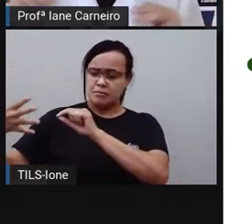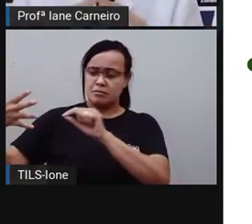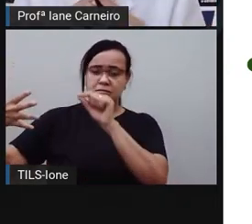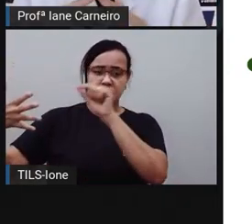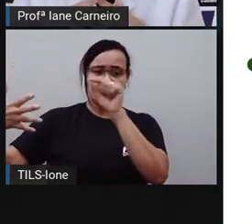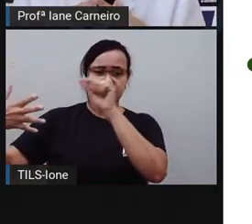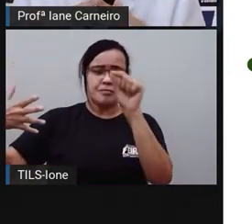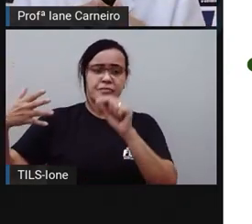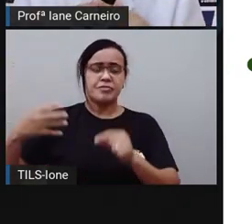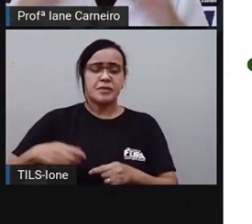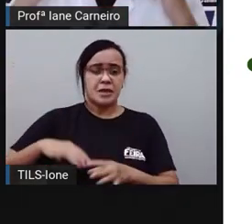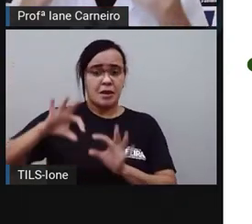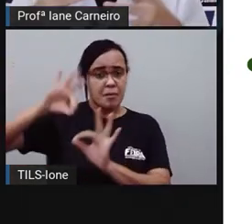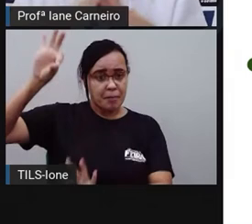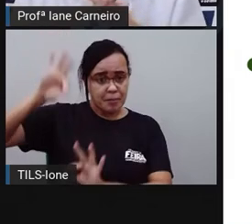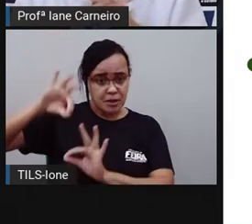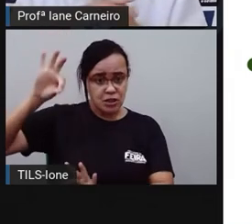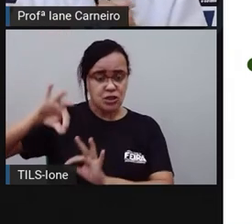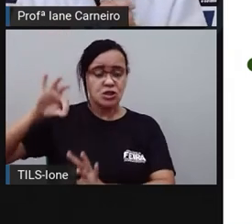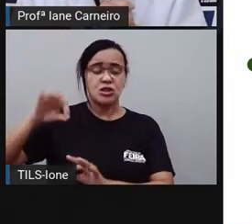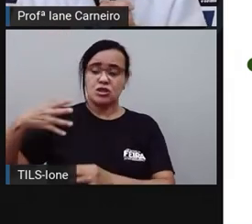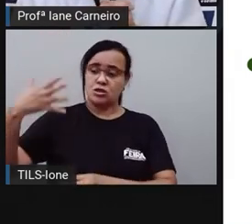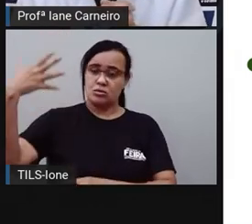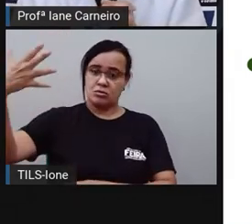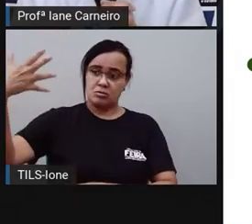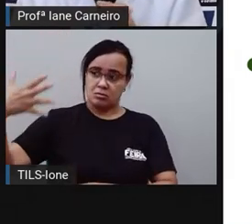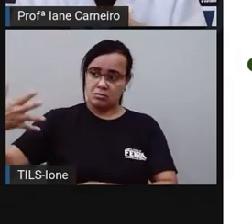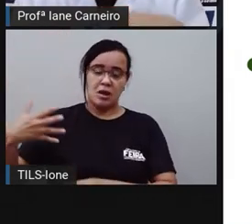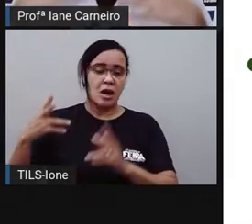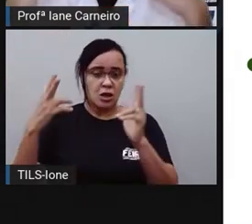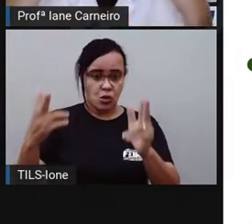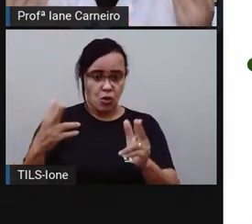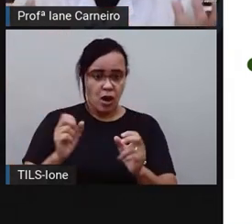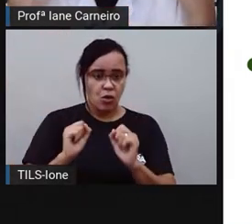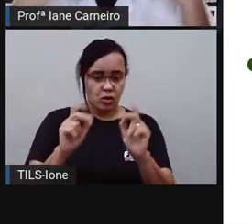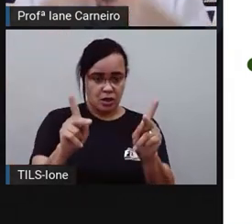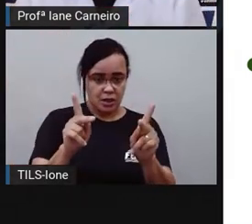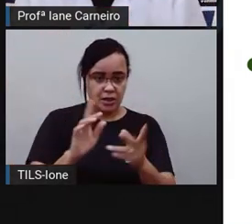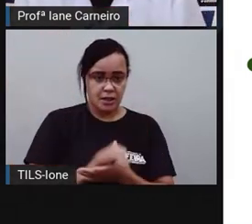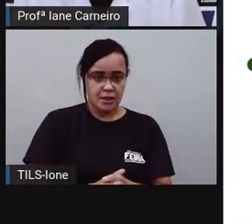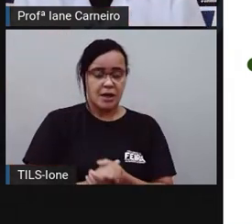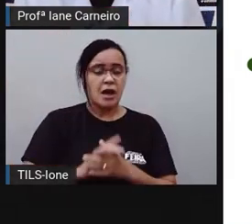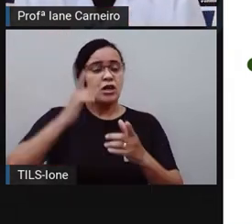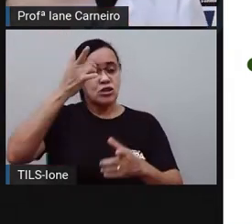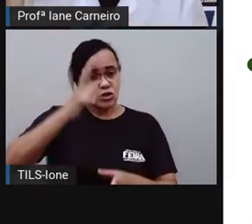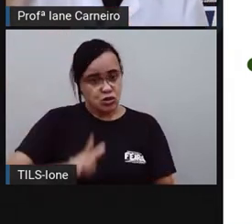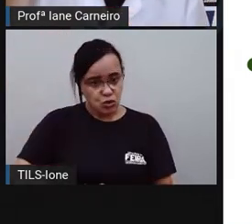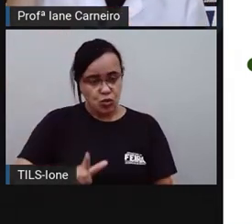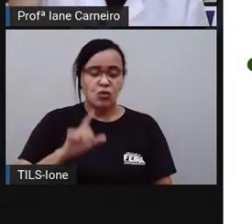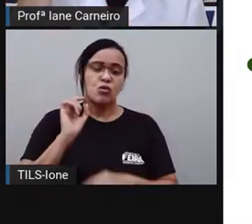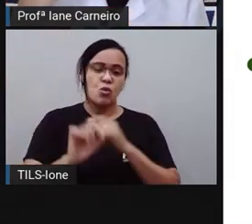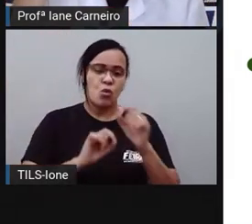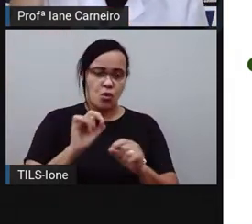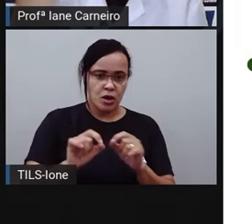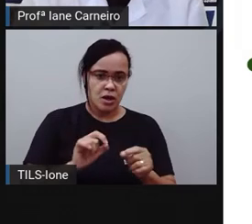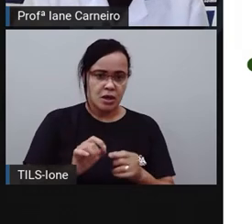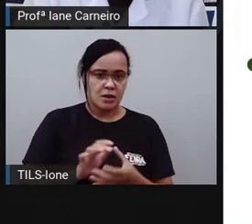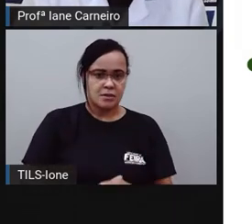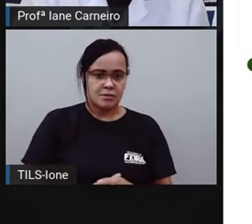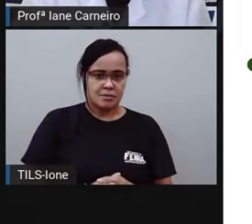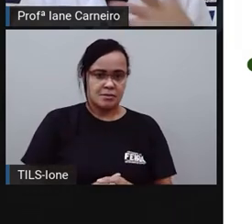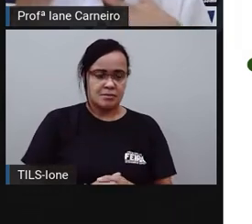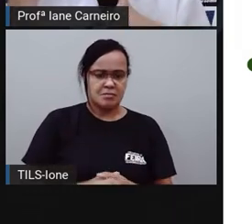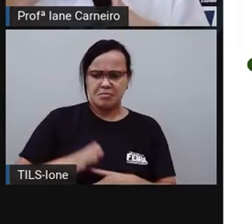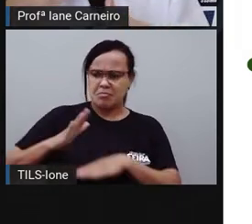as medidas dele, tá bom? Com os palmos, tá bom, gente? E aí você vai fazer de novo o que a Pró falou, né? Ver quem é o mais